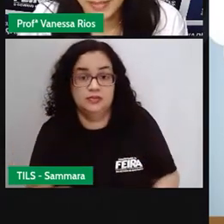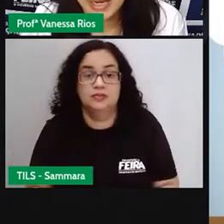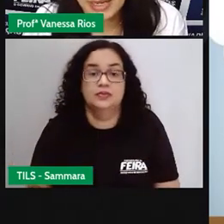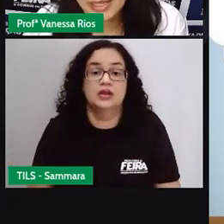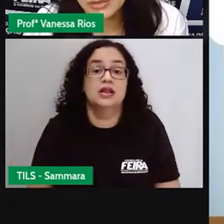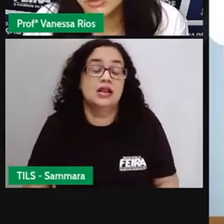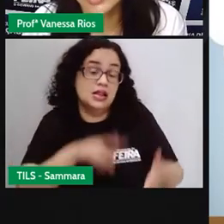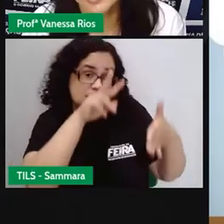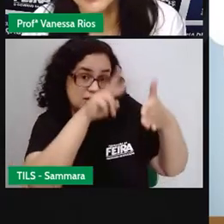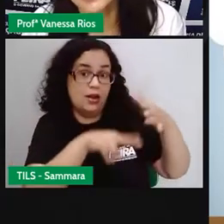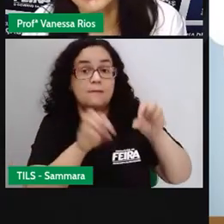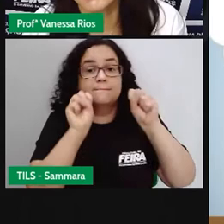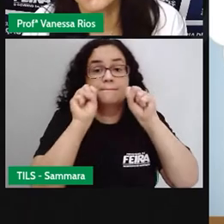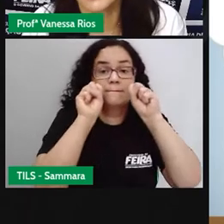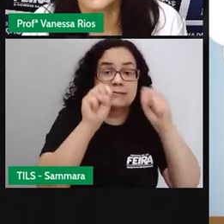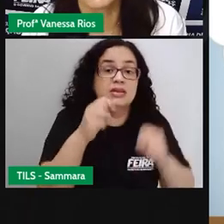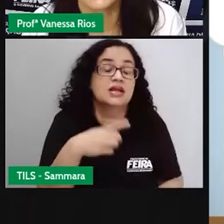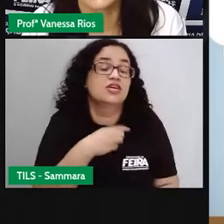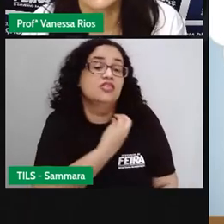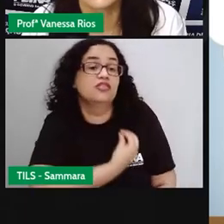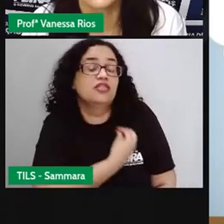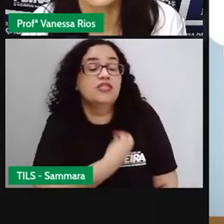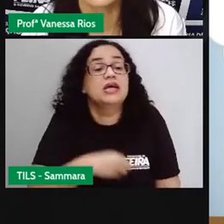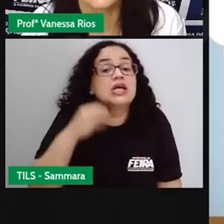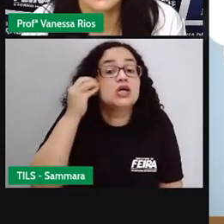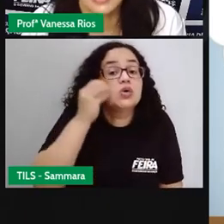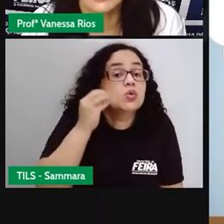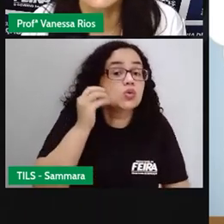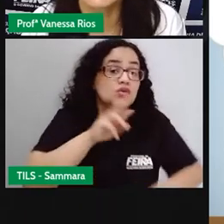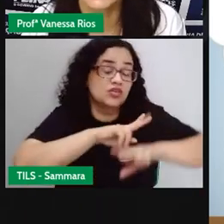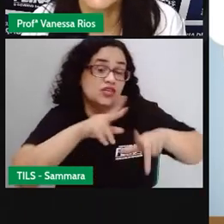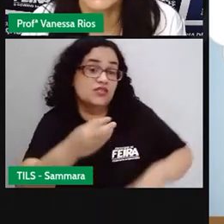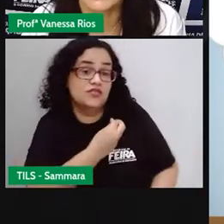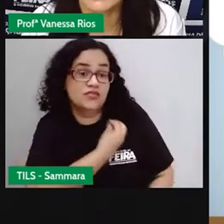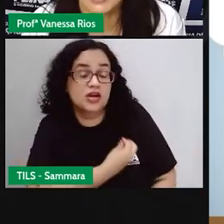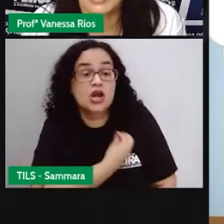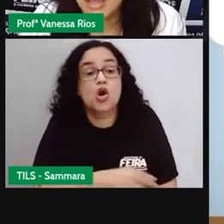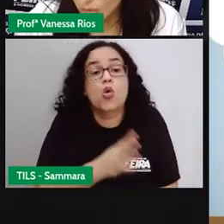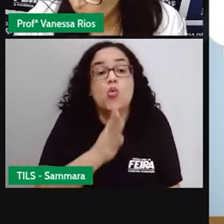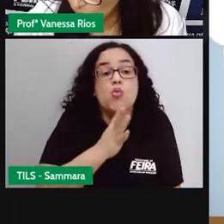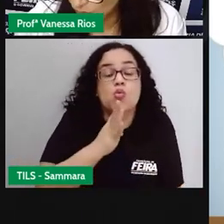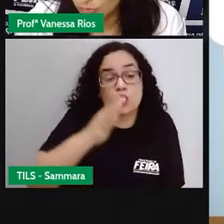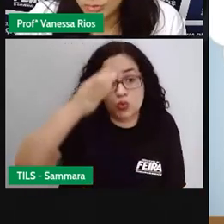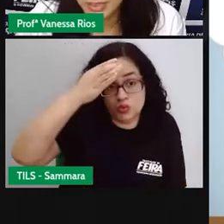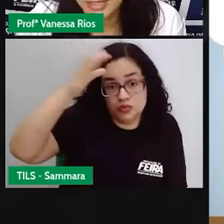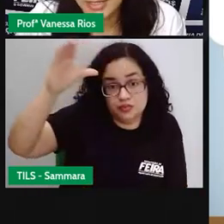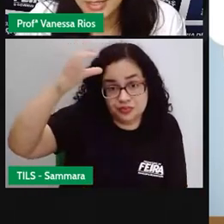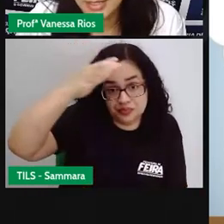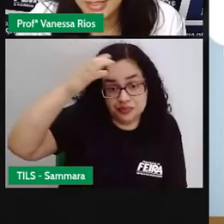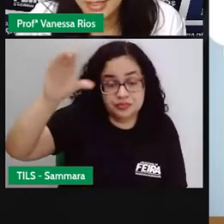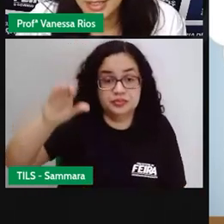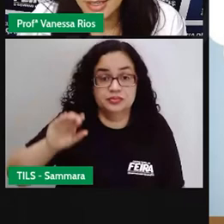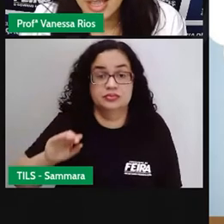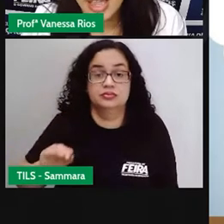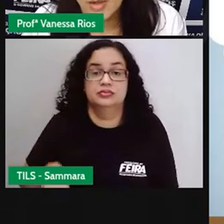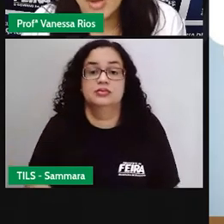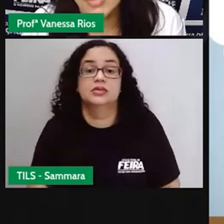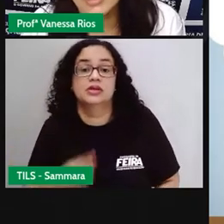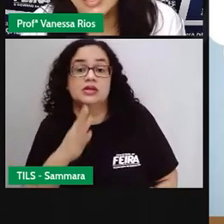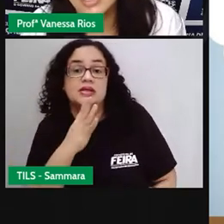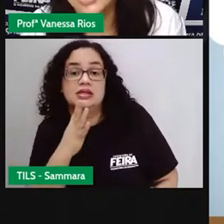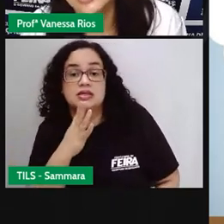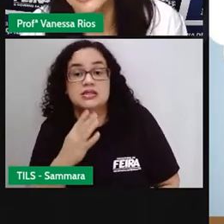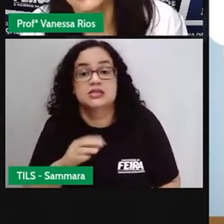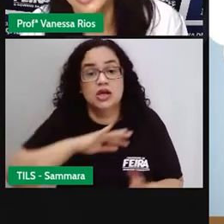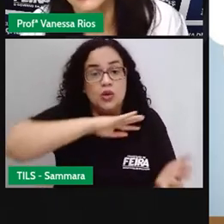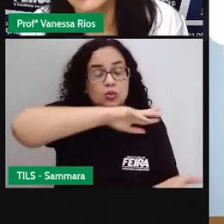Pela leitura, possível viver experiências de vida e também conhecer culturas. É uma